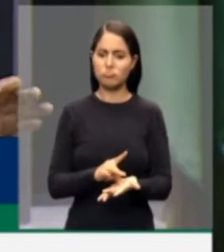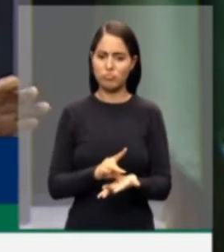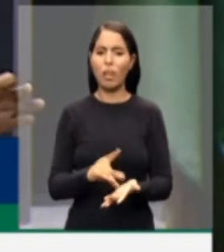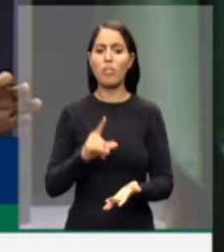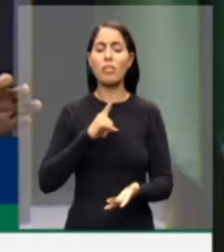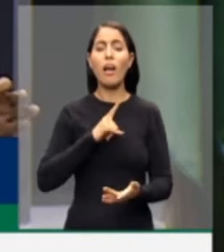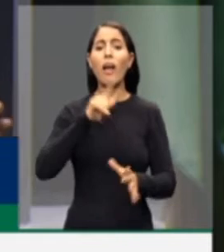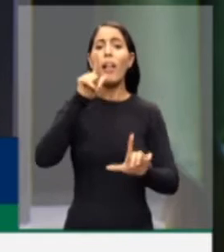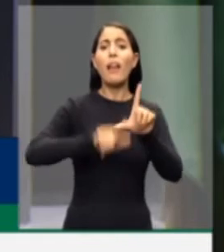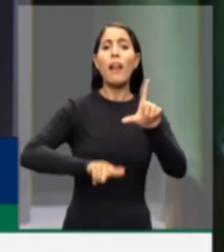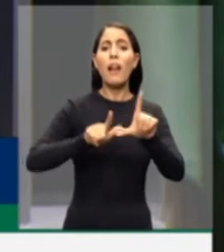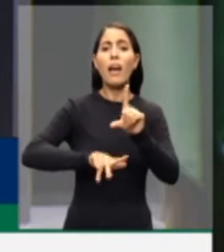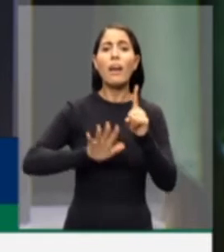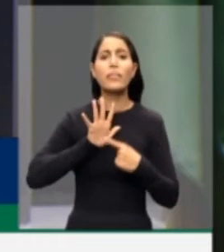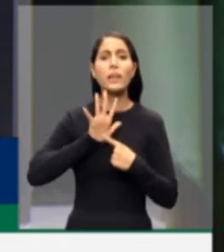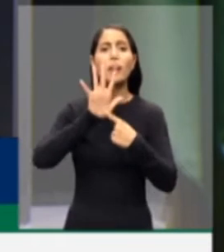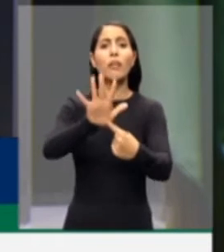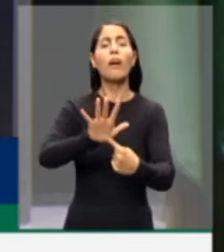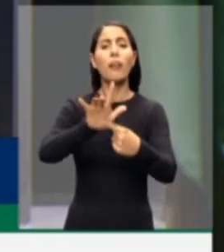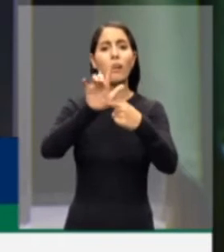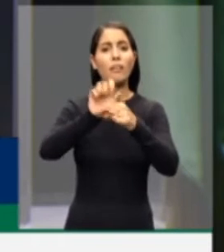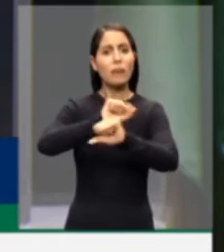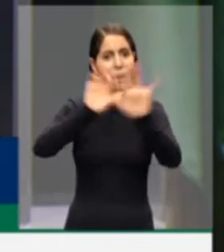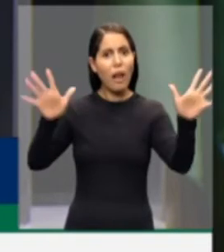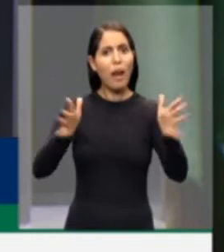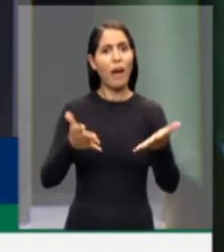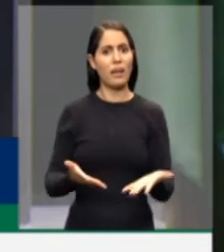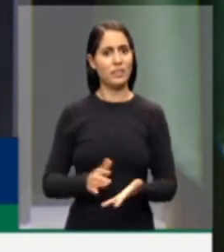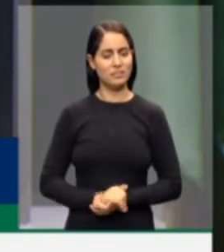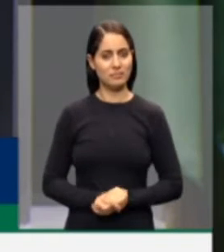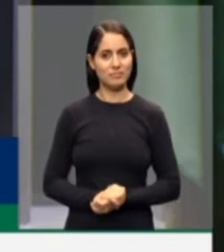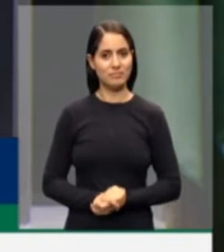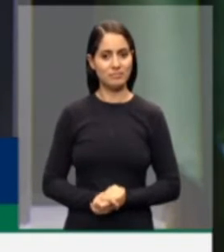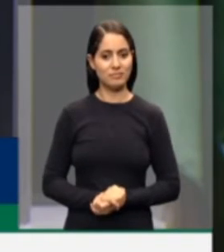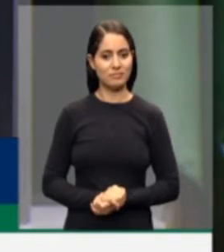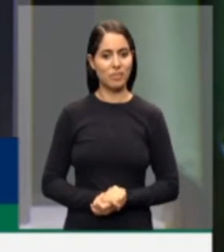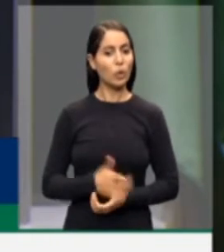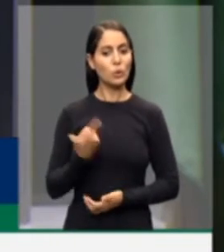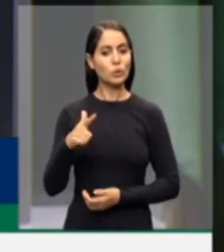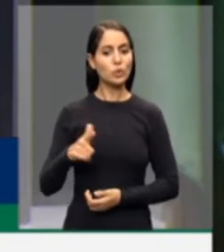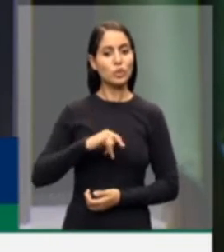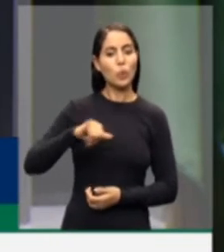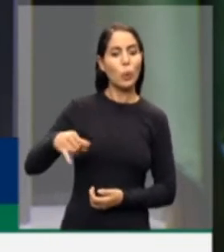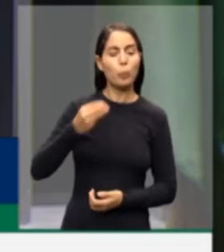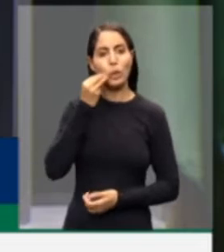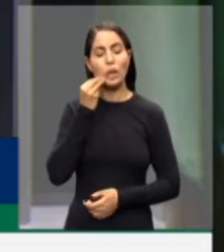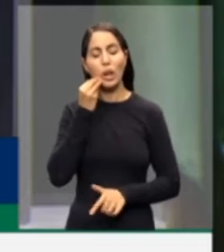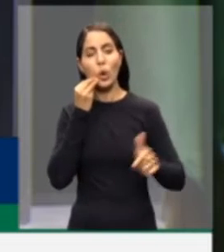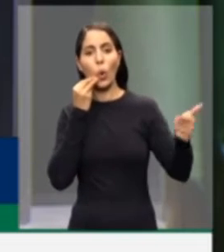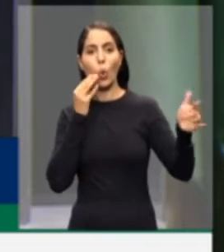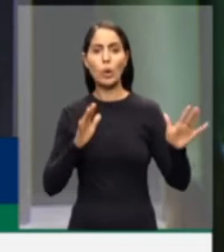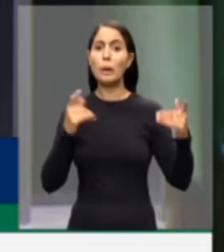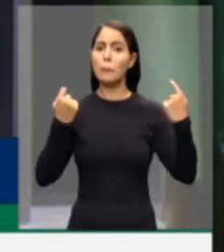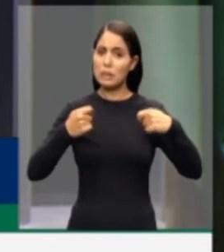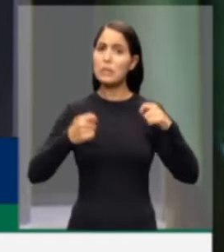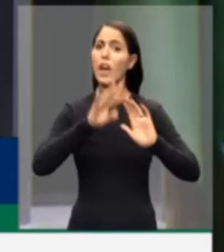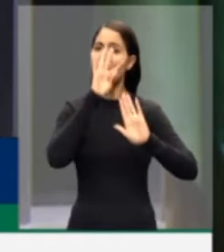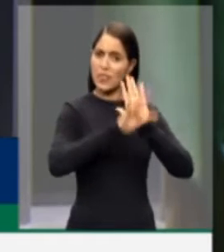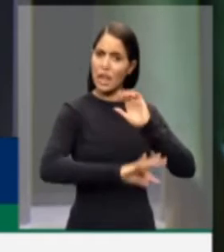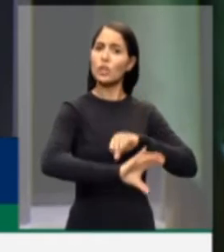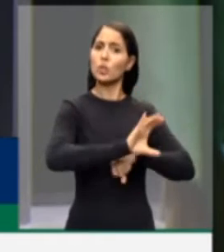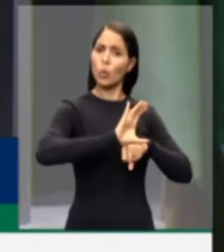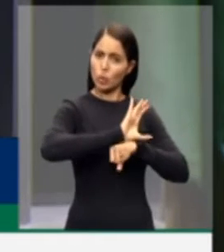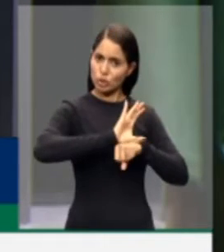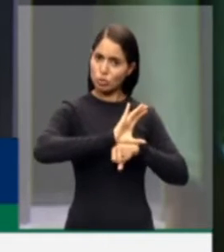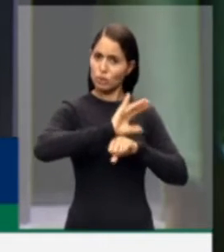todas as letras. Não havia outra possibilidade nesse momento que não fosse confirmar o texto